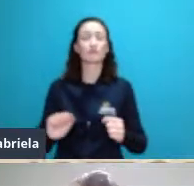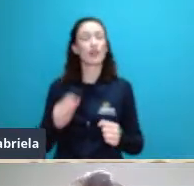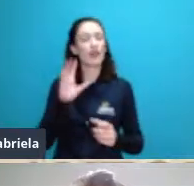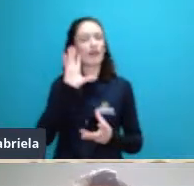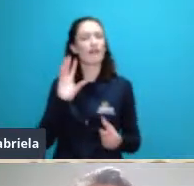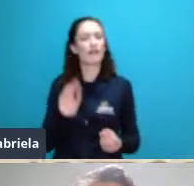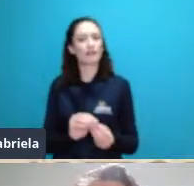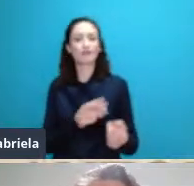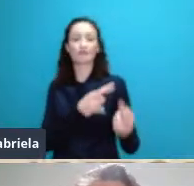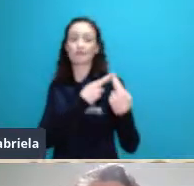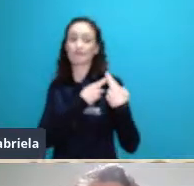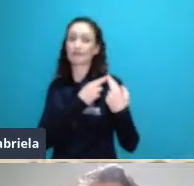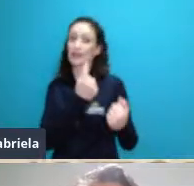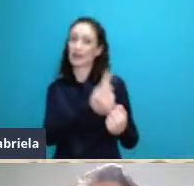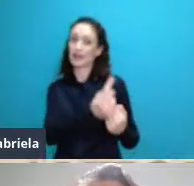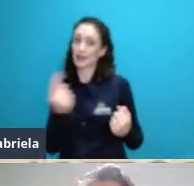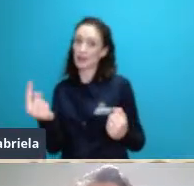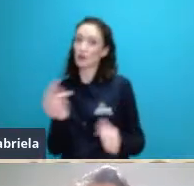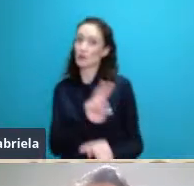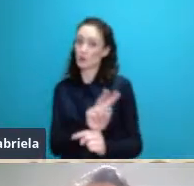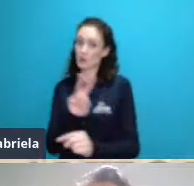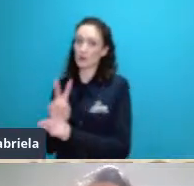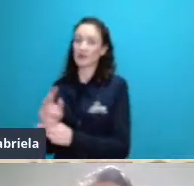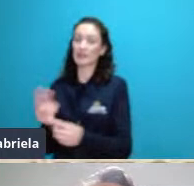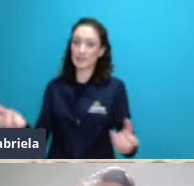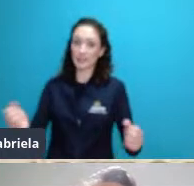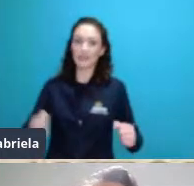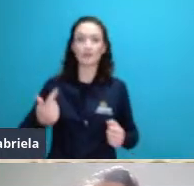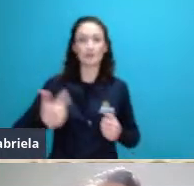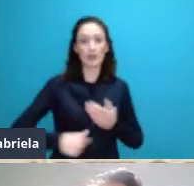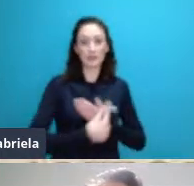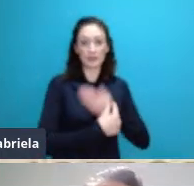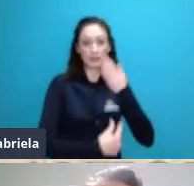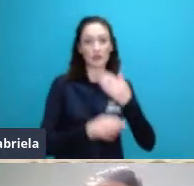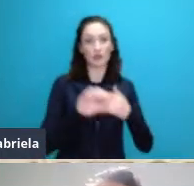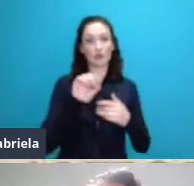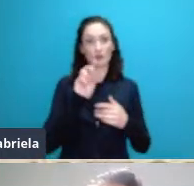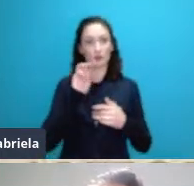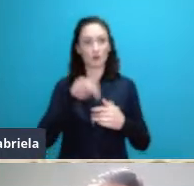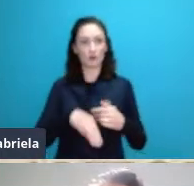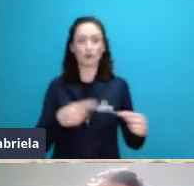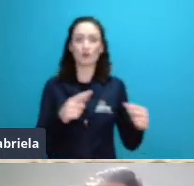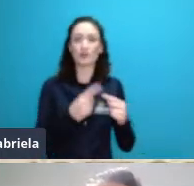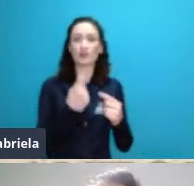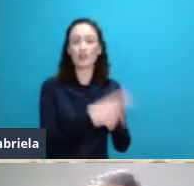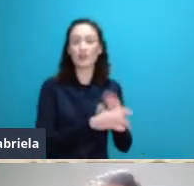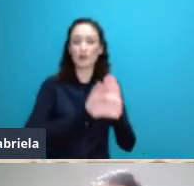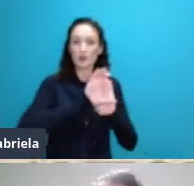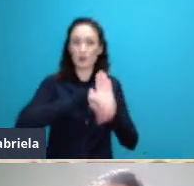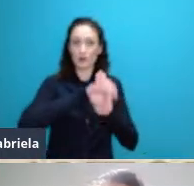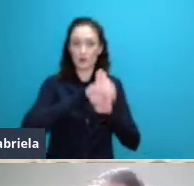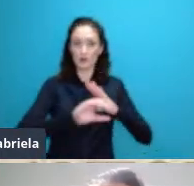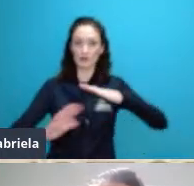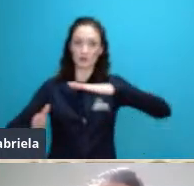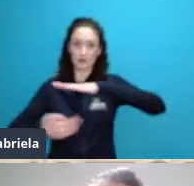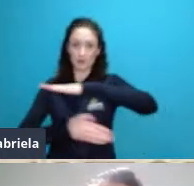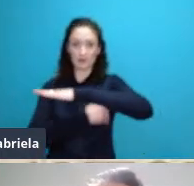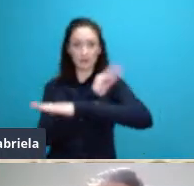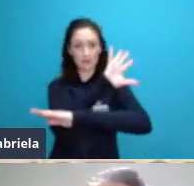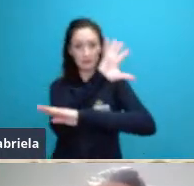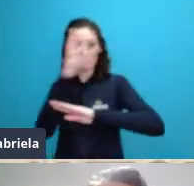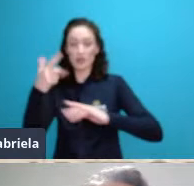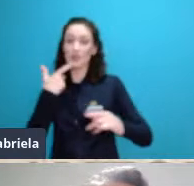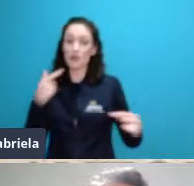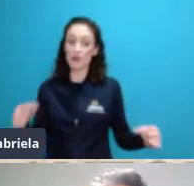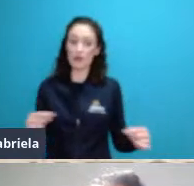conseguiu unir esse conceito de ecossistema dele para delinear possíveis estratégias conservacionistas que